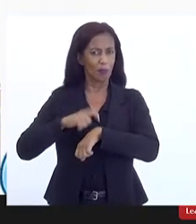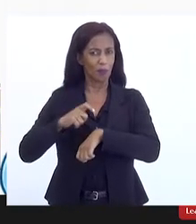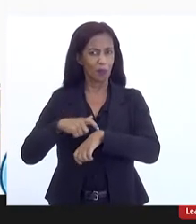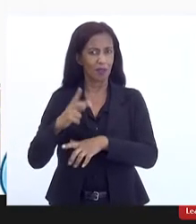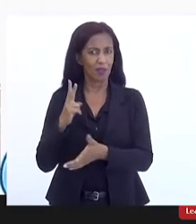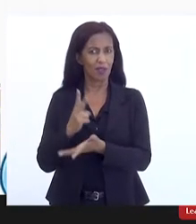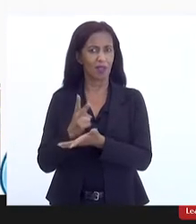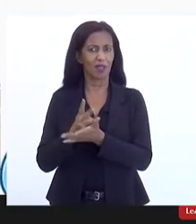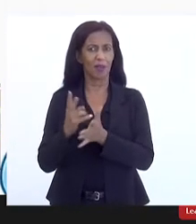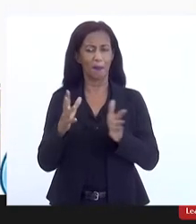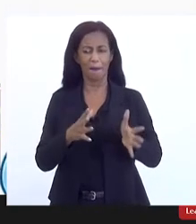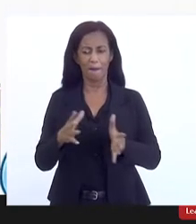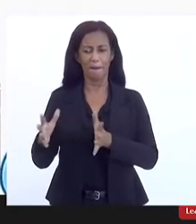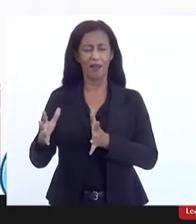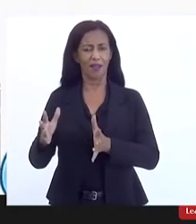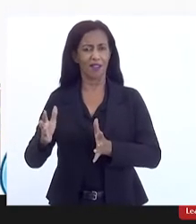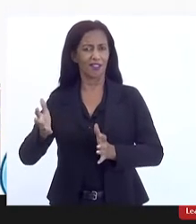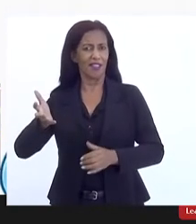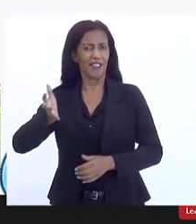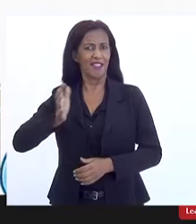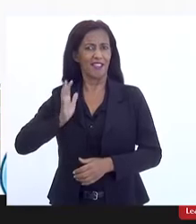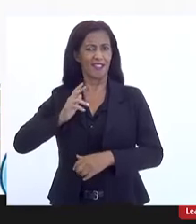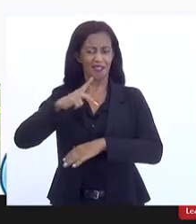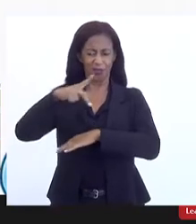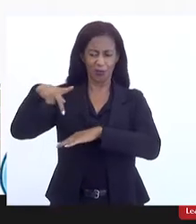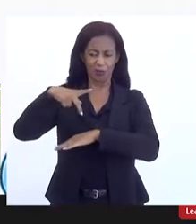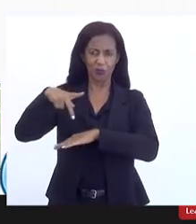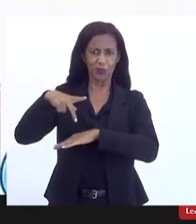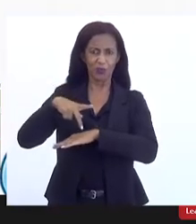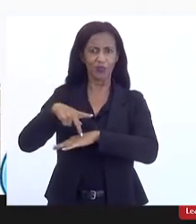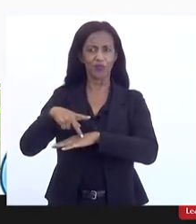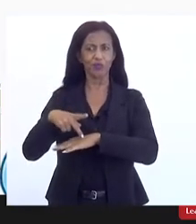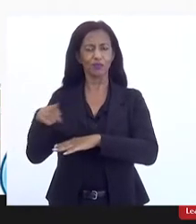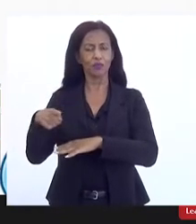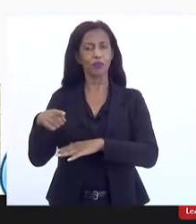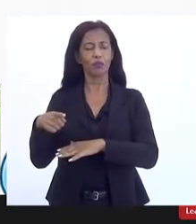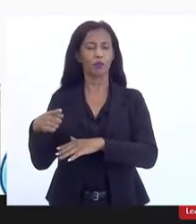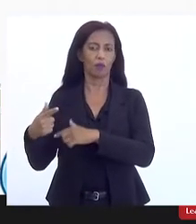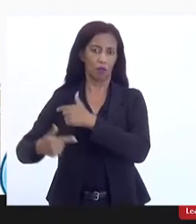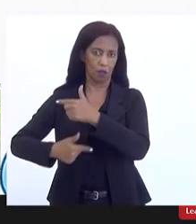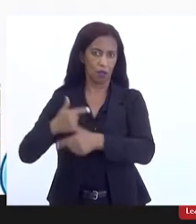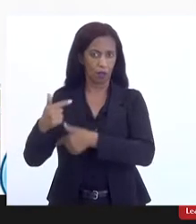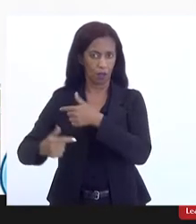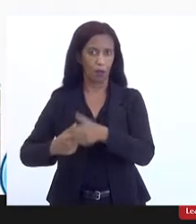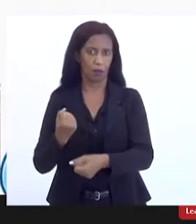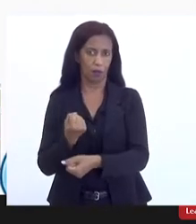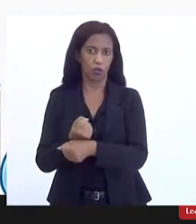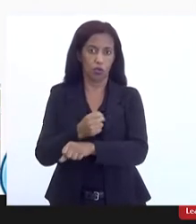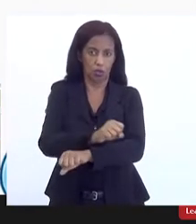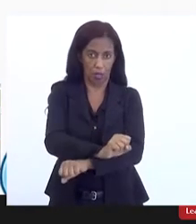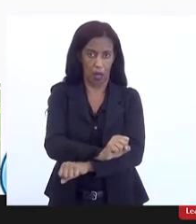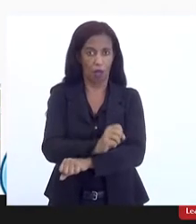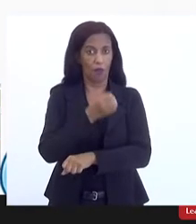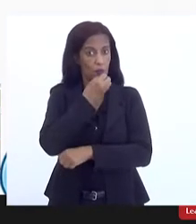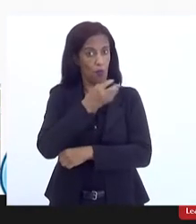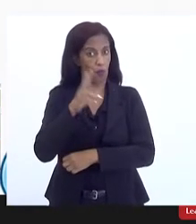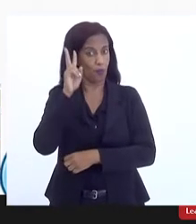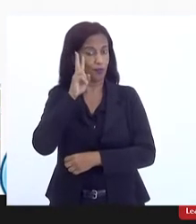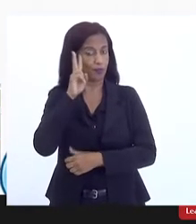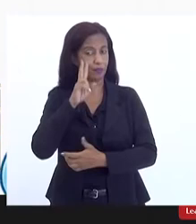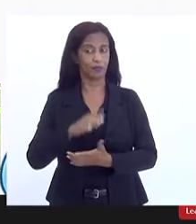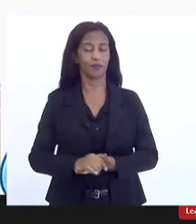grande parte da riqueza nacional à custa da mão de obra escrava é bem importante ressaltar isso